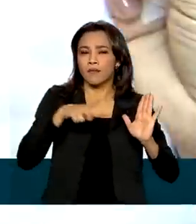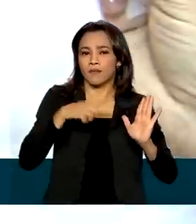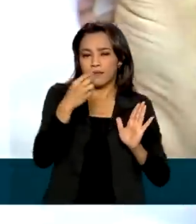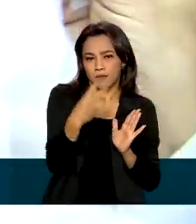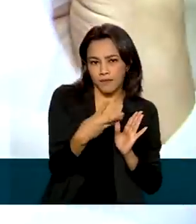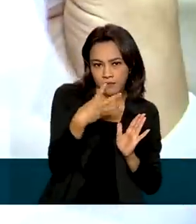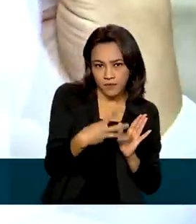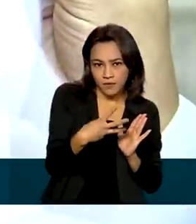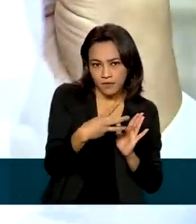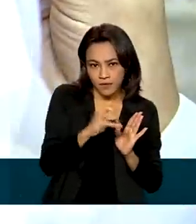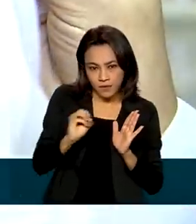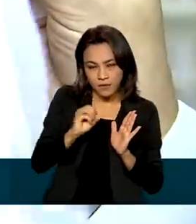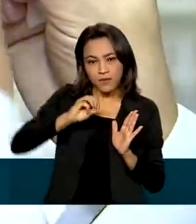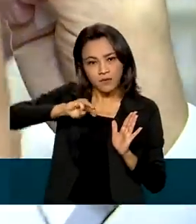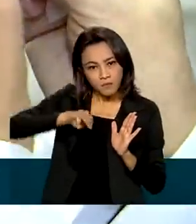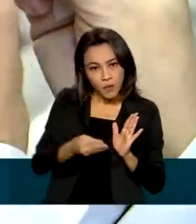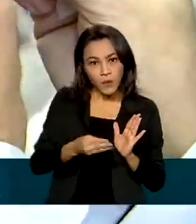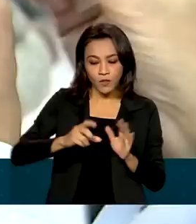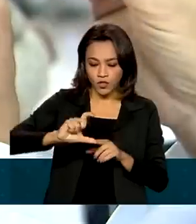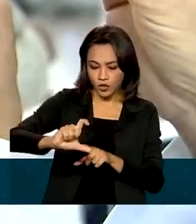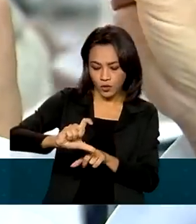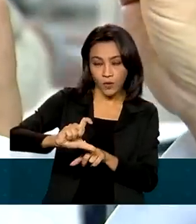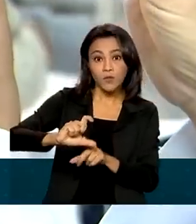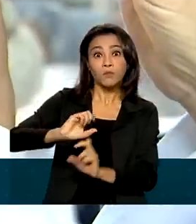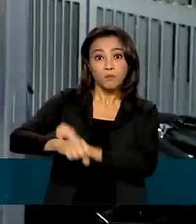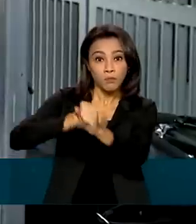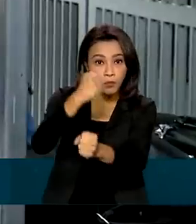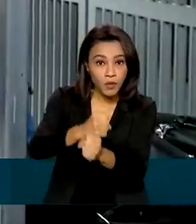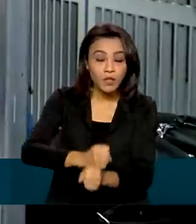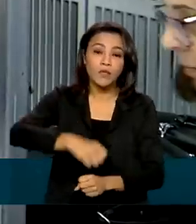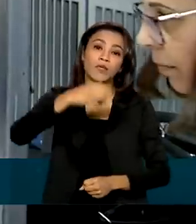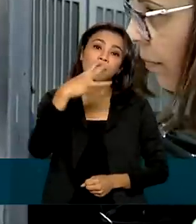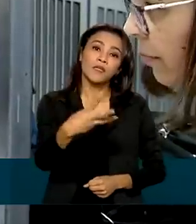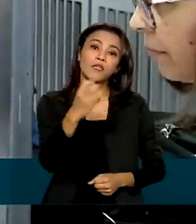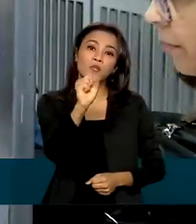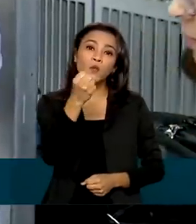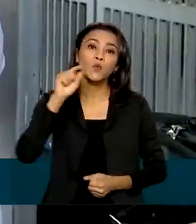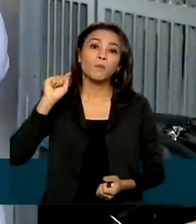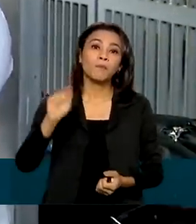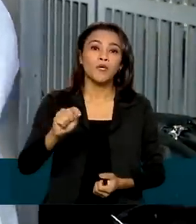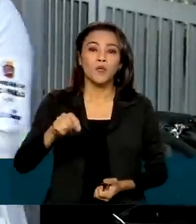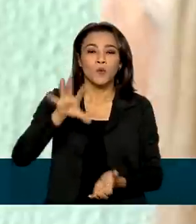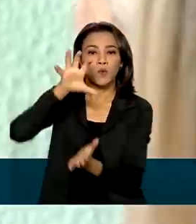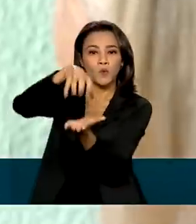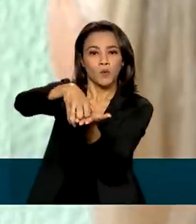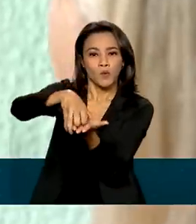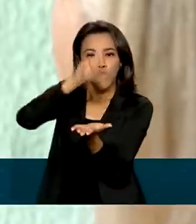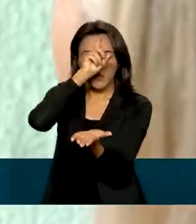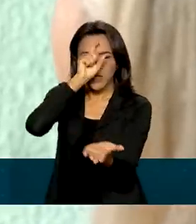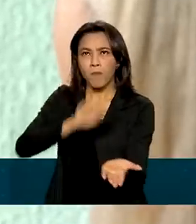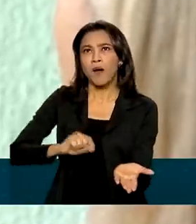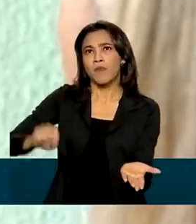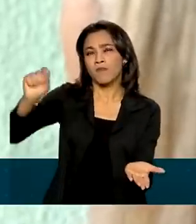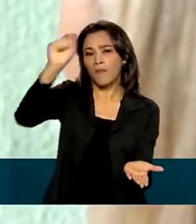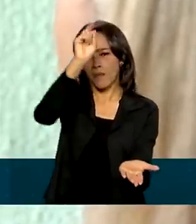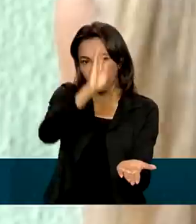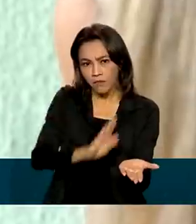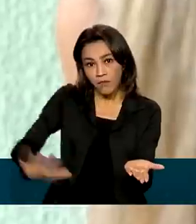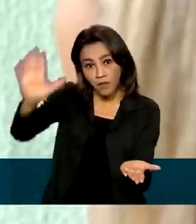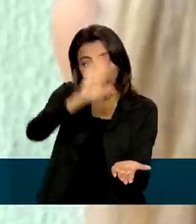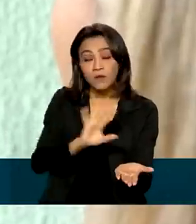300 milhões de doses por ano em 38 mil salas de vacinação espalhadas pelo país.